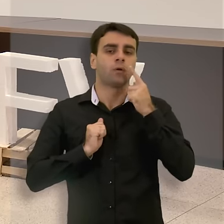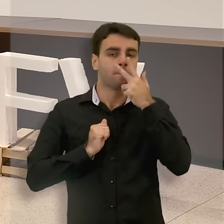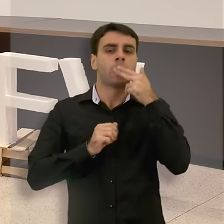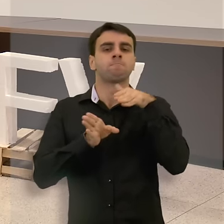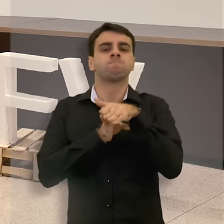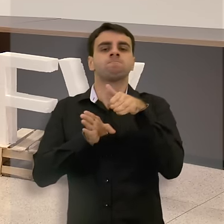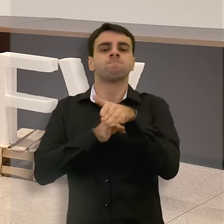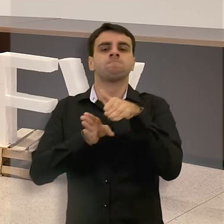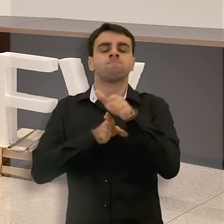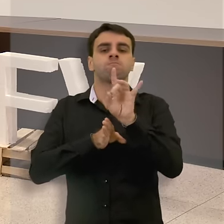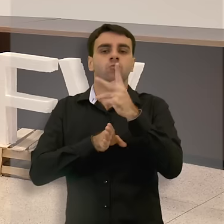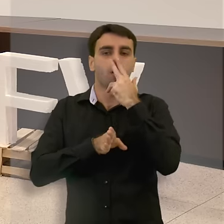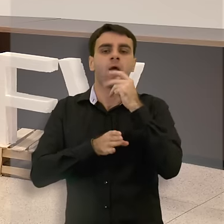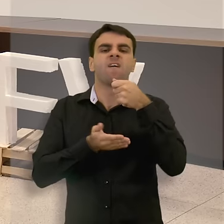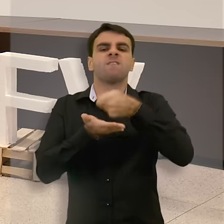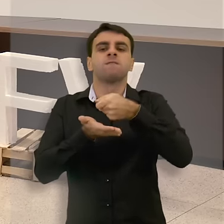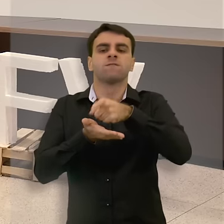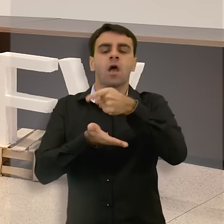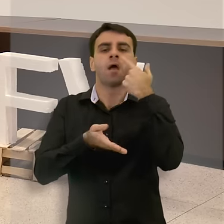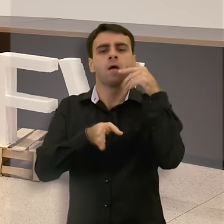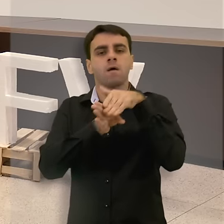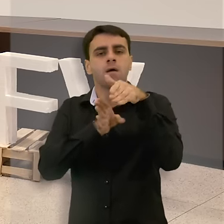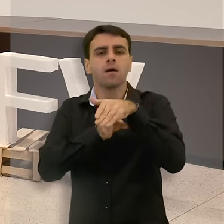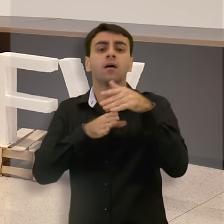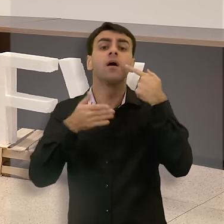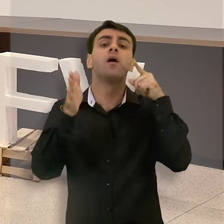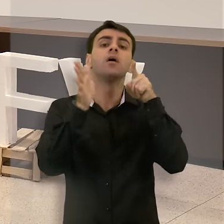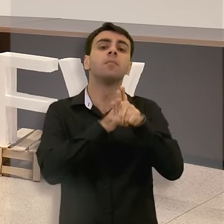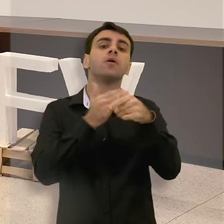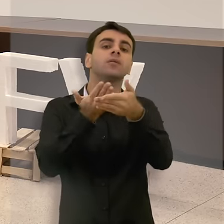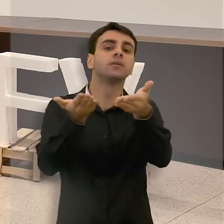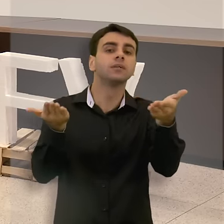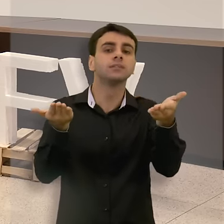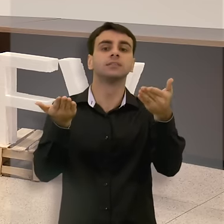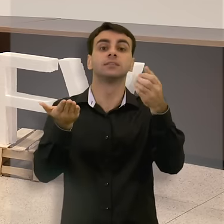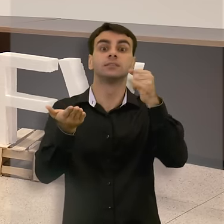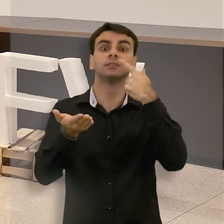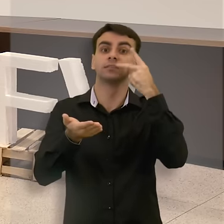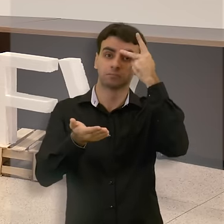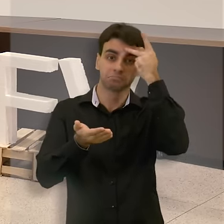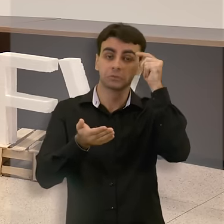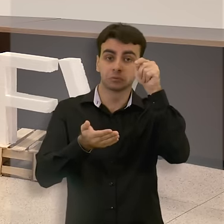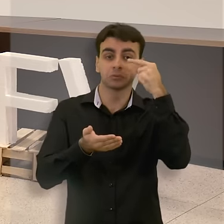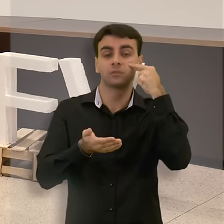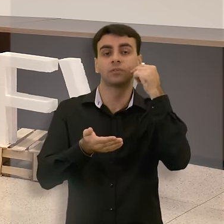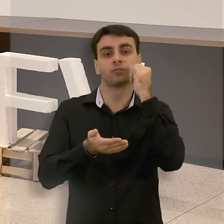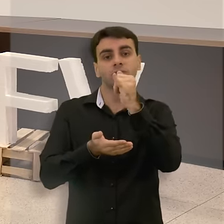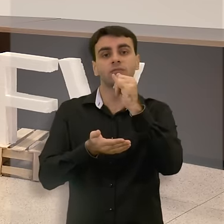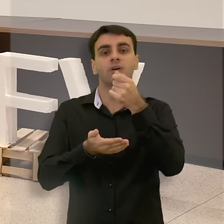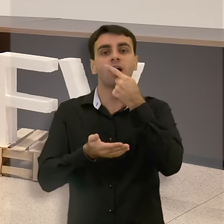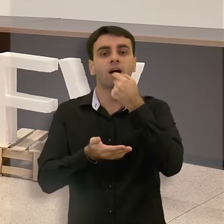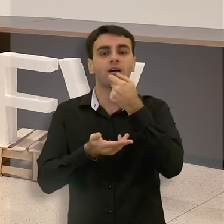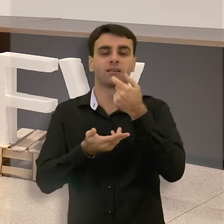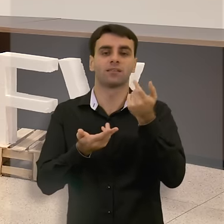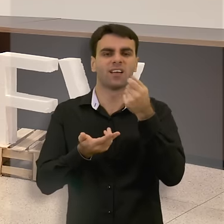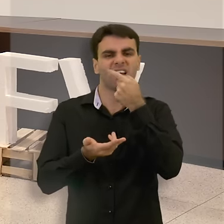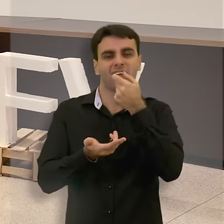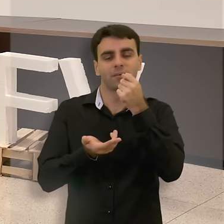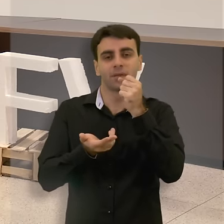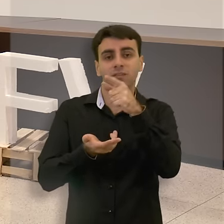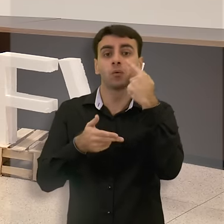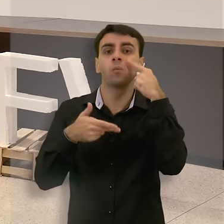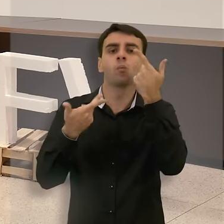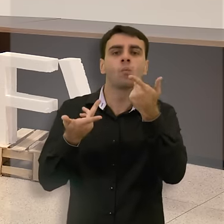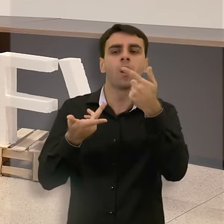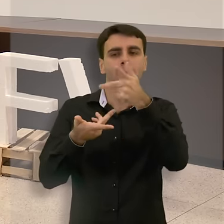para eles, quando, na verdade, não pode. Quem de vocês aqui já ouviu falar, quando recebeu uma indicação de um remédio, de um médico, dos